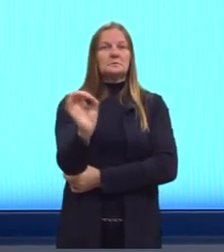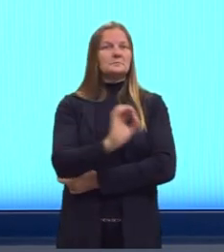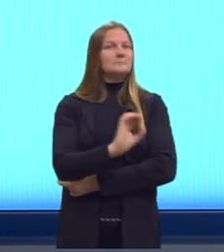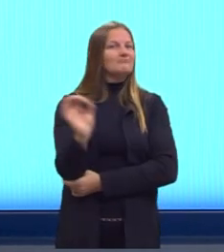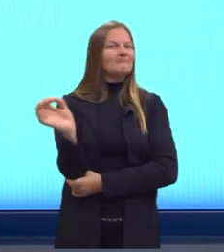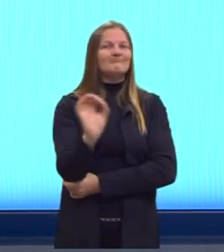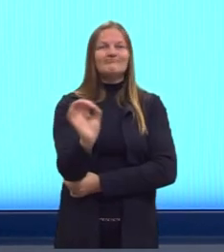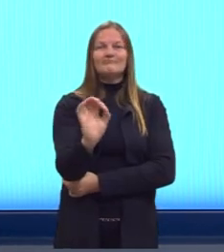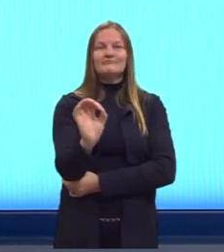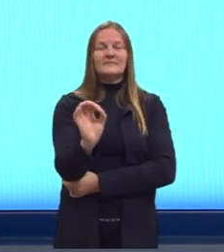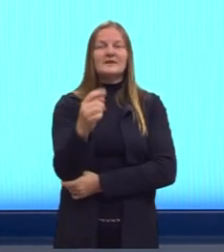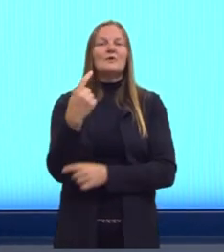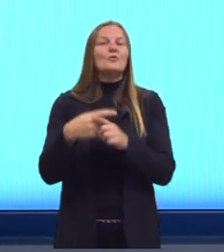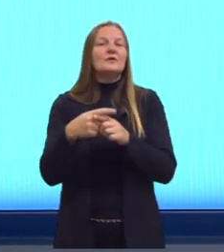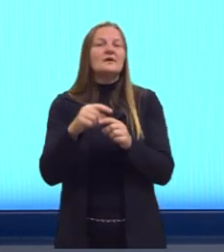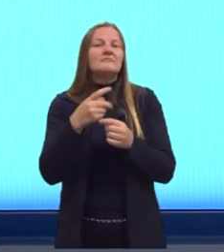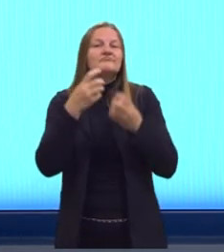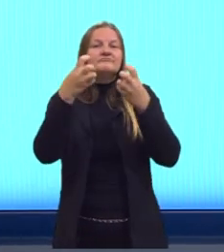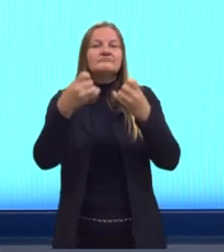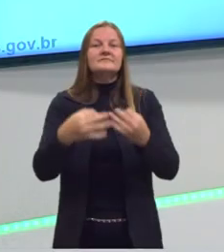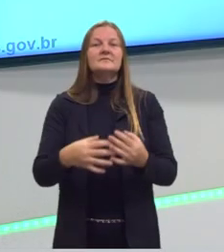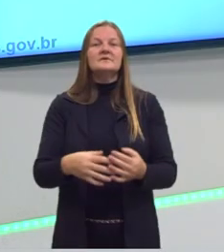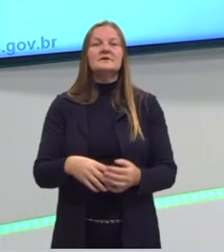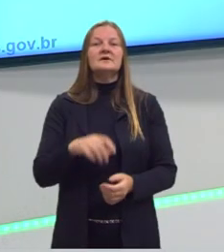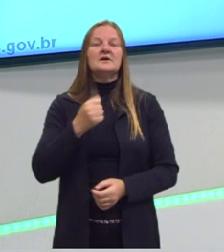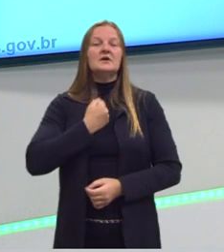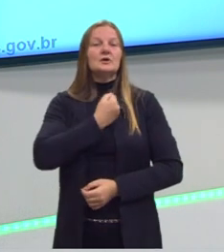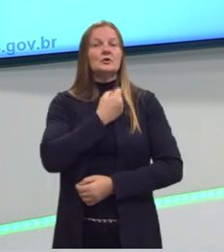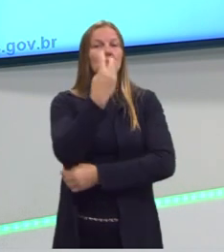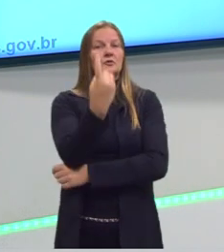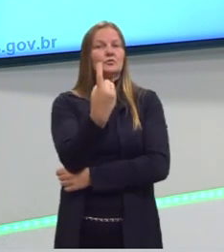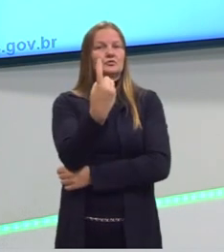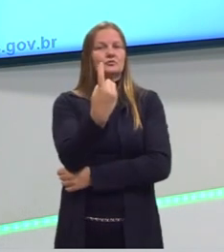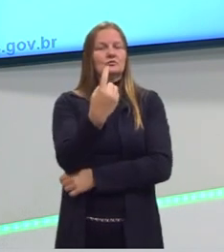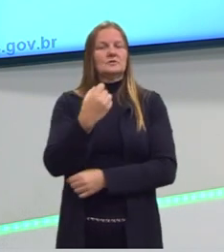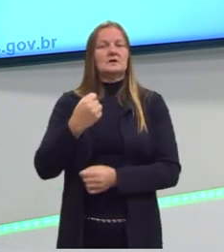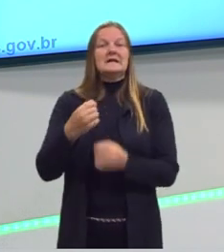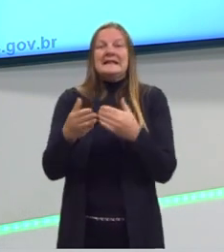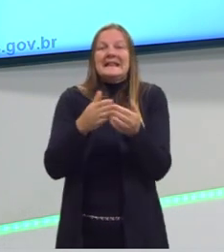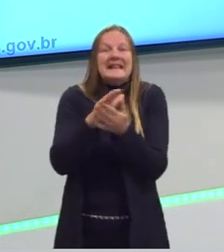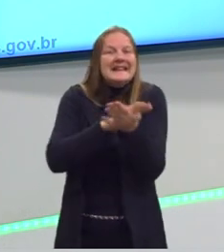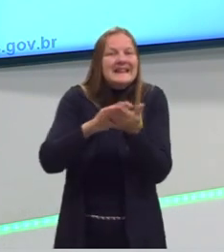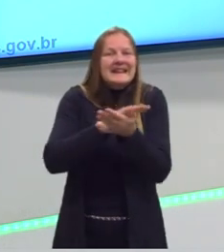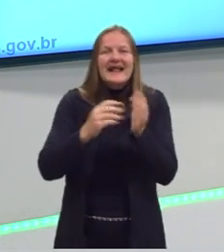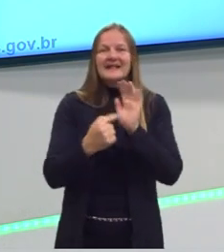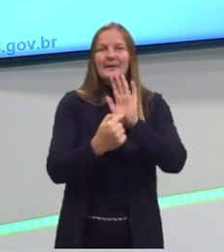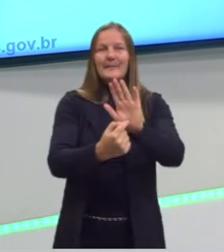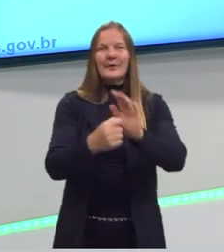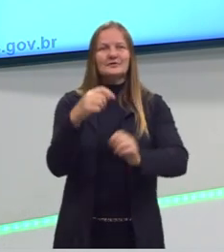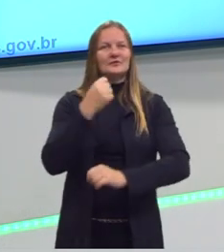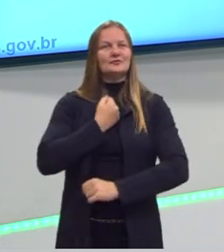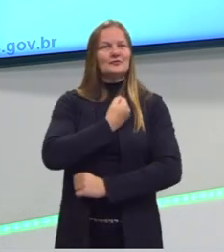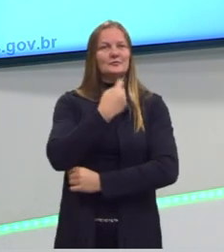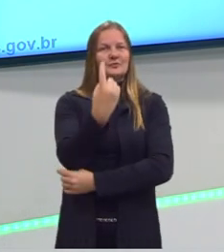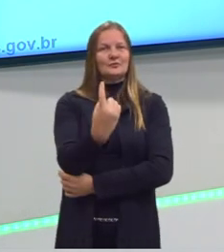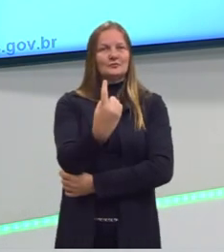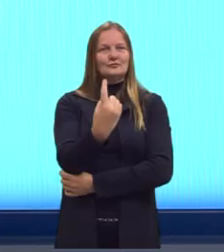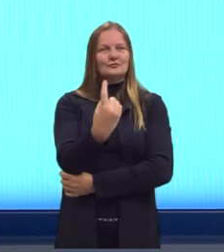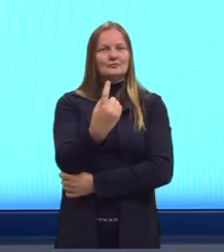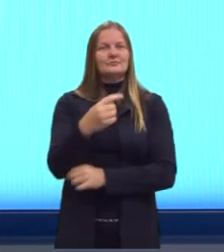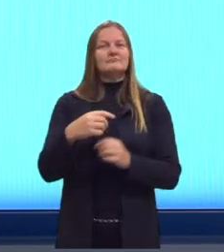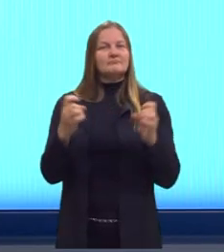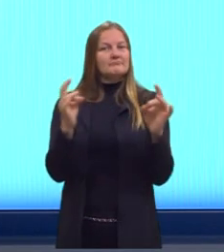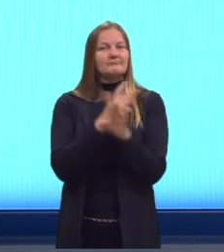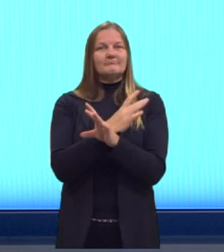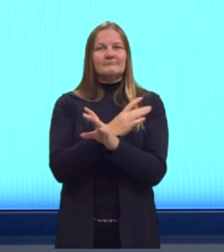coeficiente. O que isso quer dizer? Que é o número 1. Quando não aparece, é 1. Então, a proporção molar dessa reação é 1